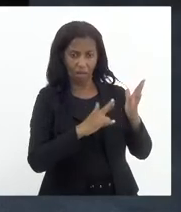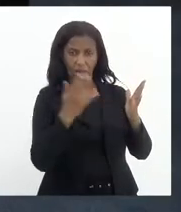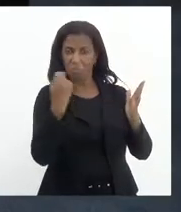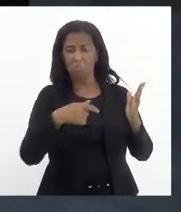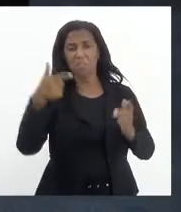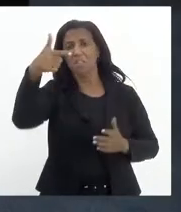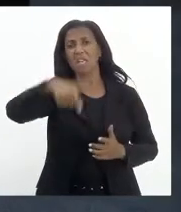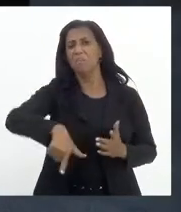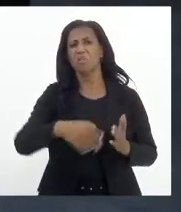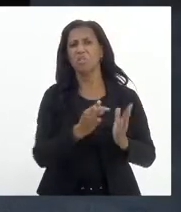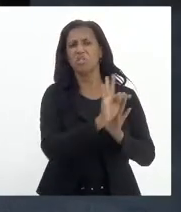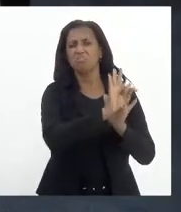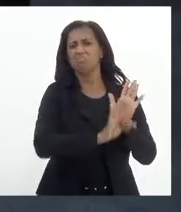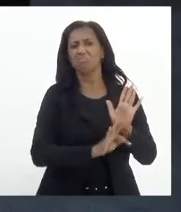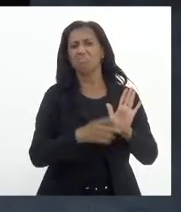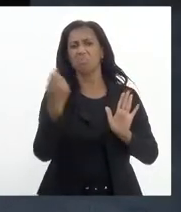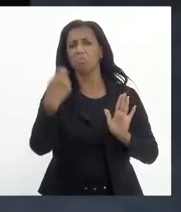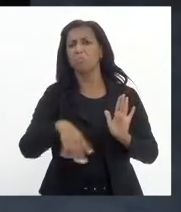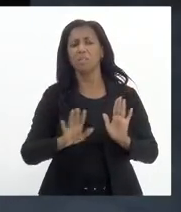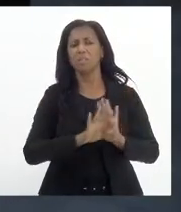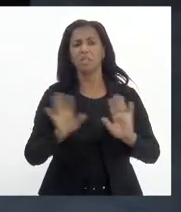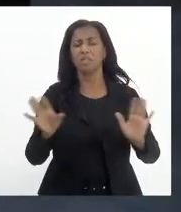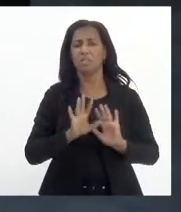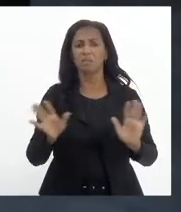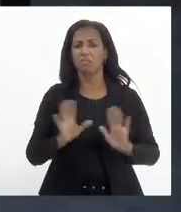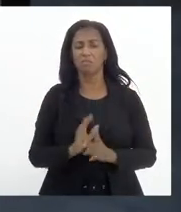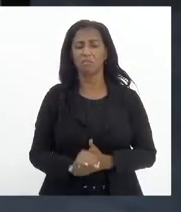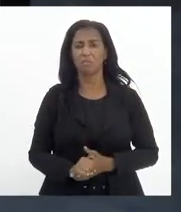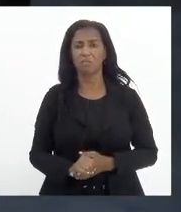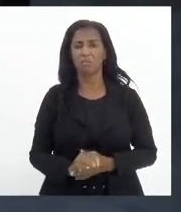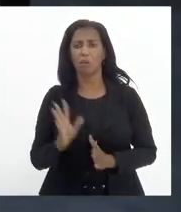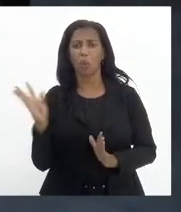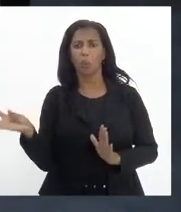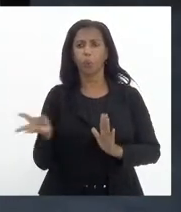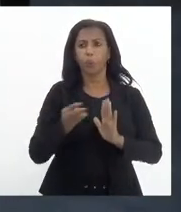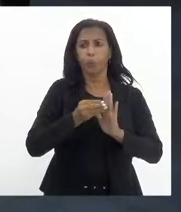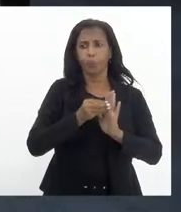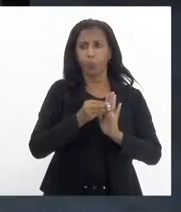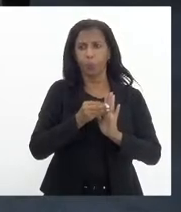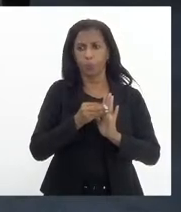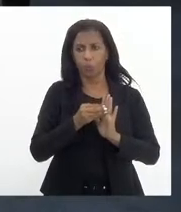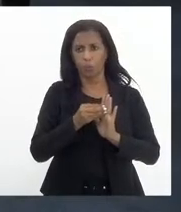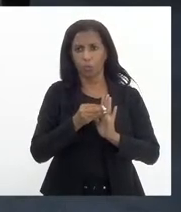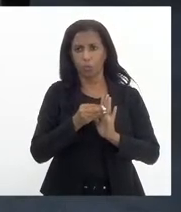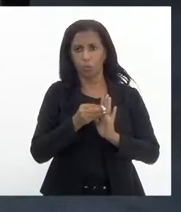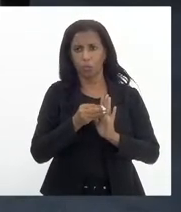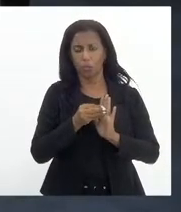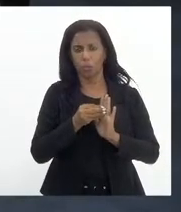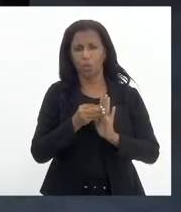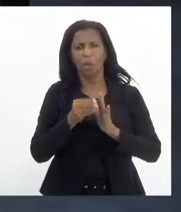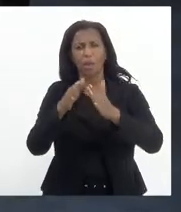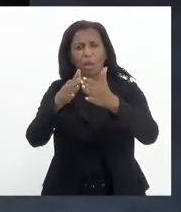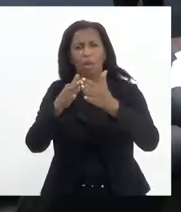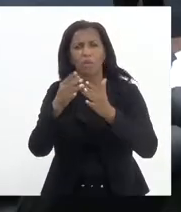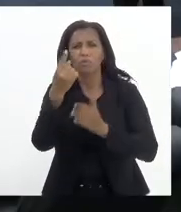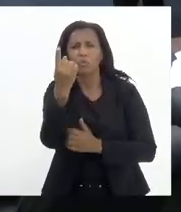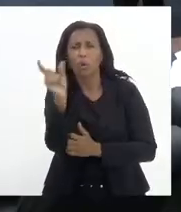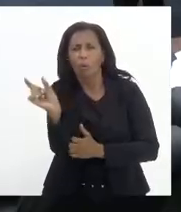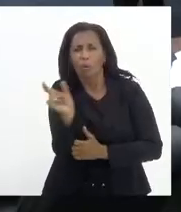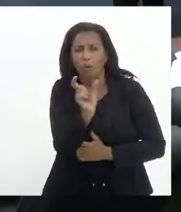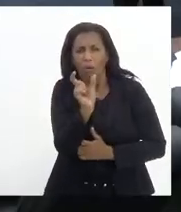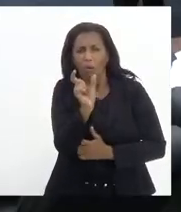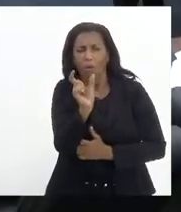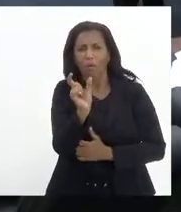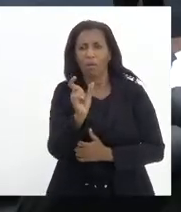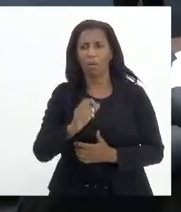repetir no texto. Então, não precisaria colocar no texto... V. Exª, me permite uma pequena parte para completar a sua lógica?